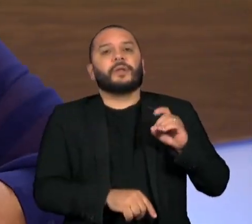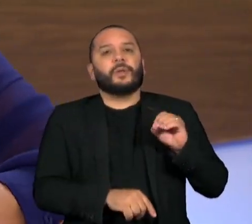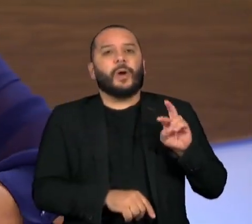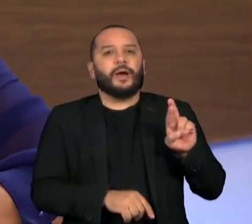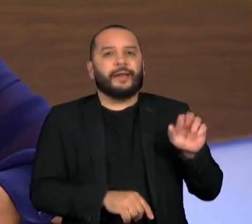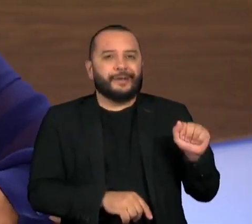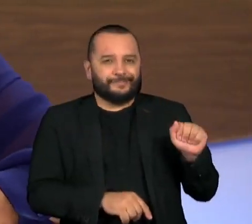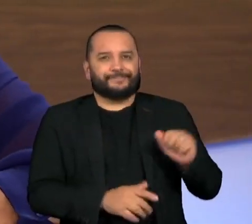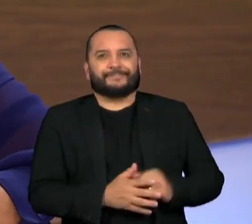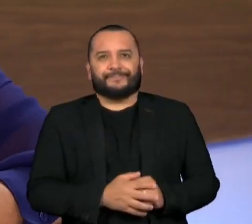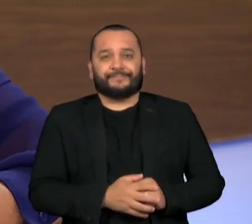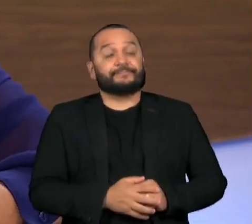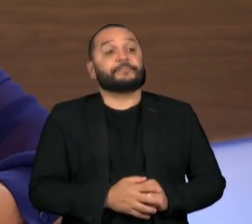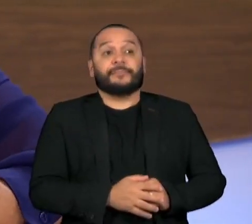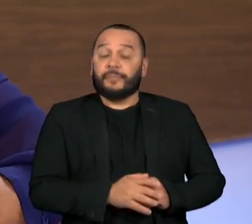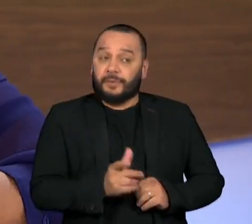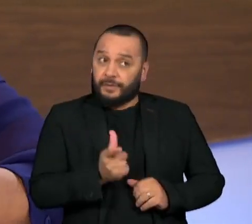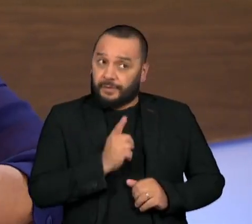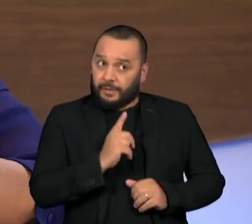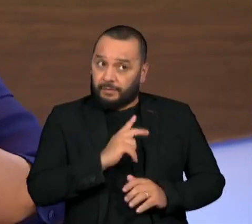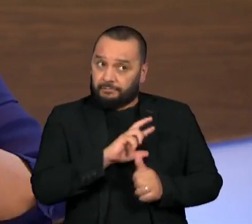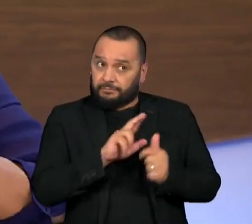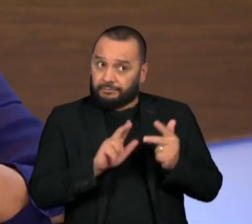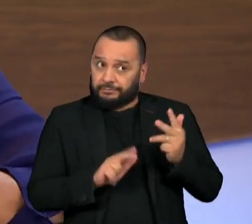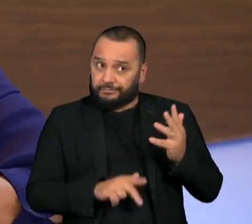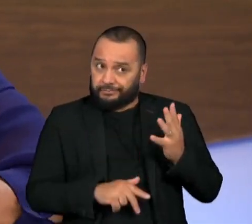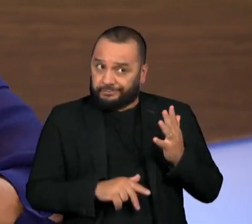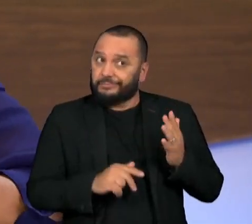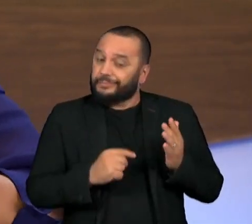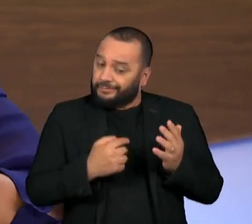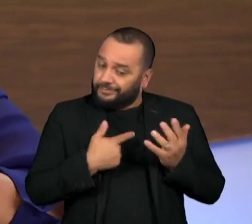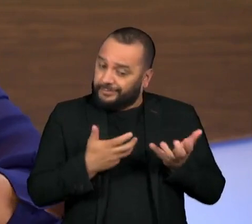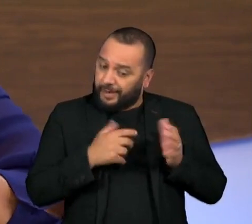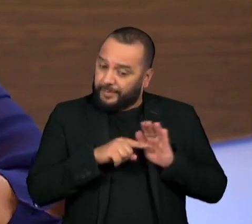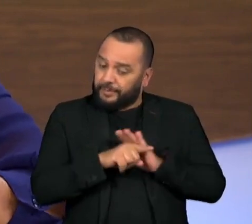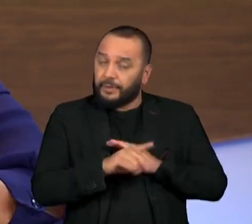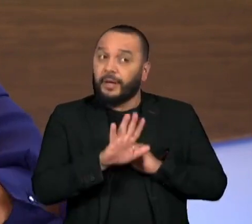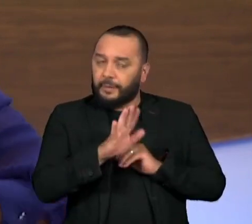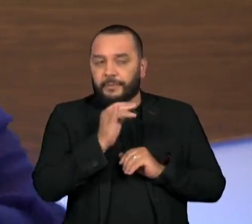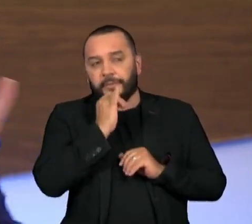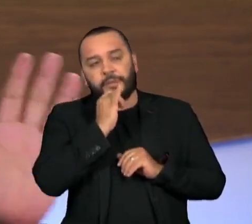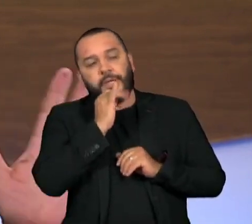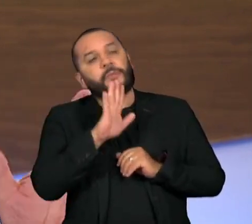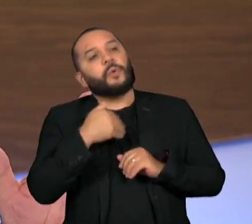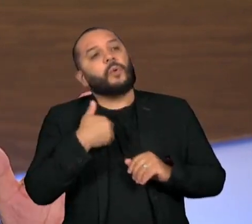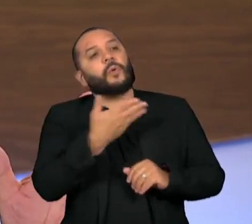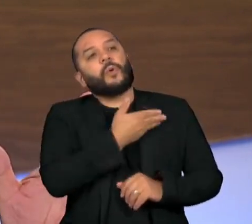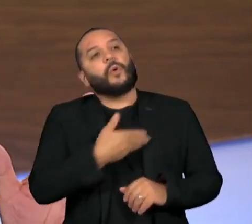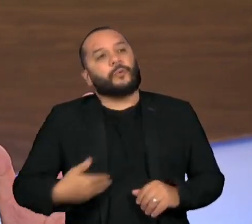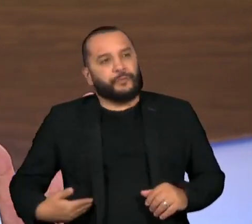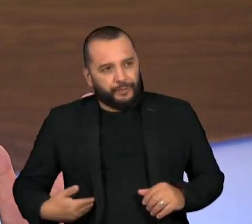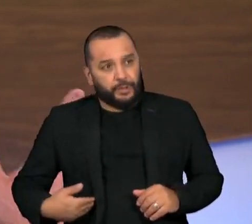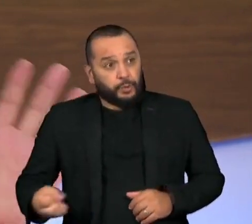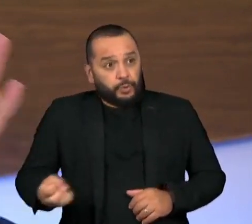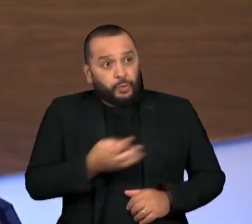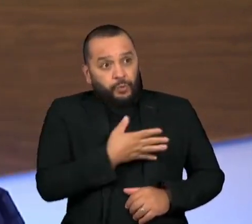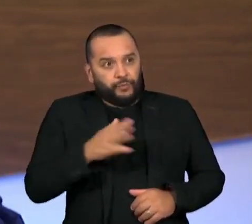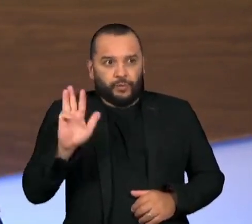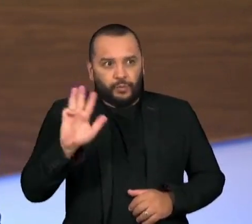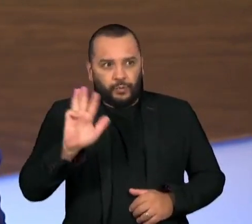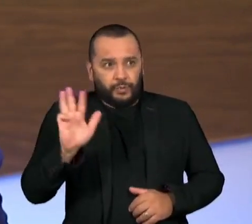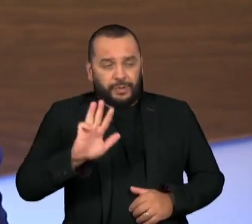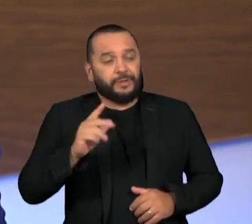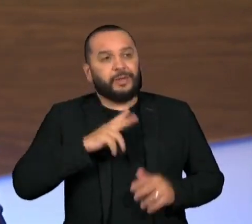Gabriela, eu tenho muita coisa aqui, então eu vou começar pelo governo eleito, tá? Eu tenho vários assuntos para falar com você.